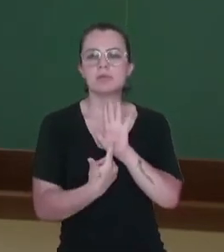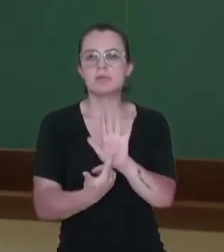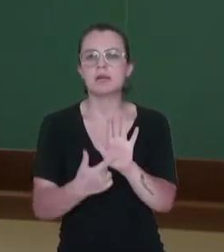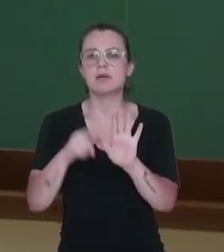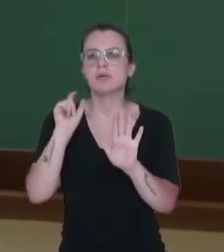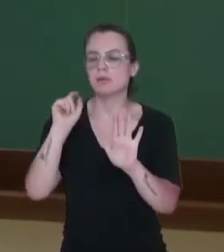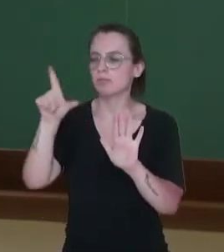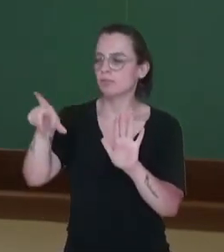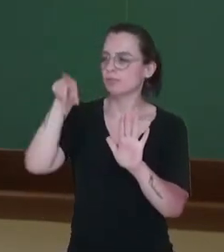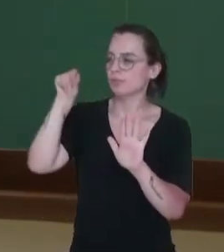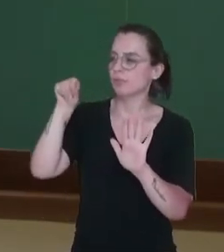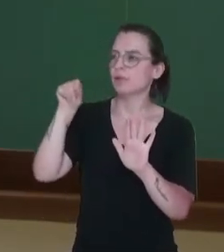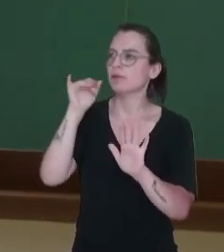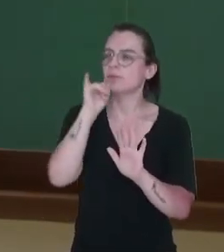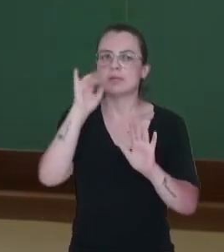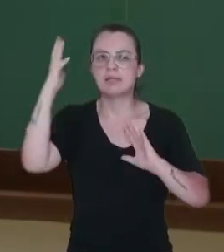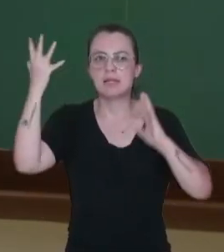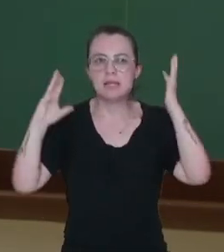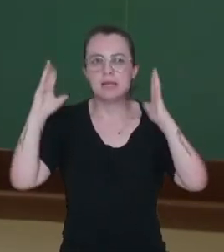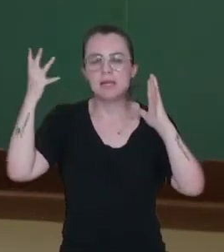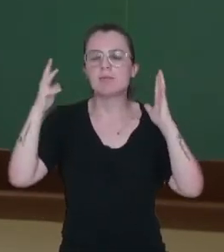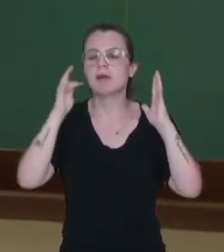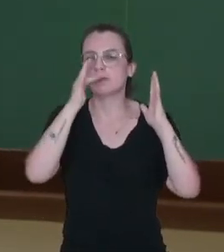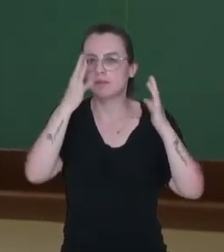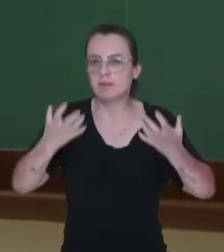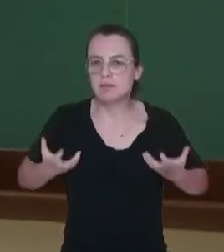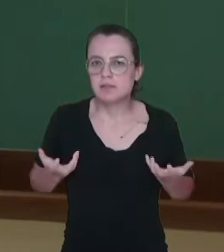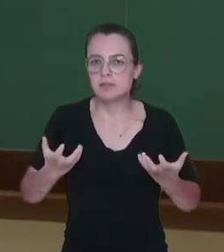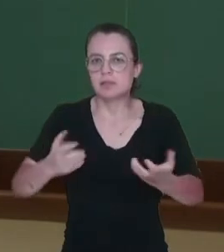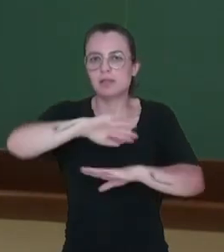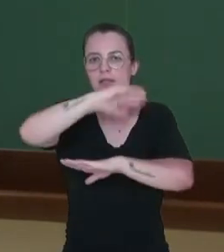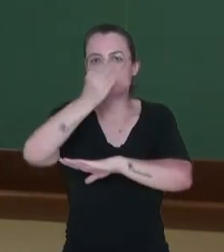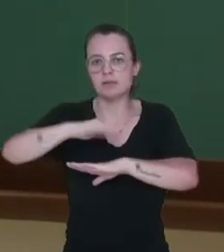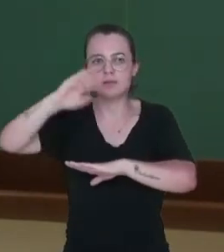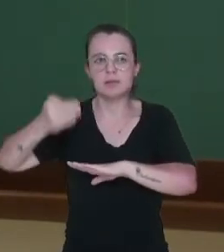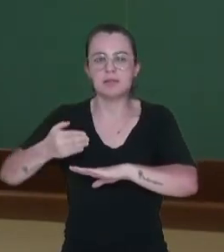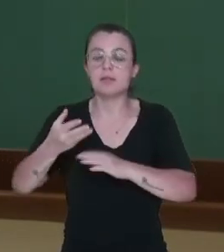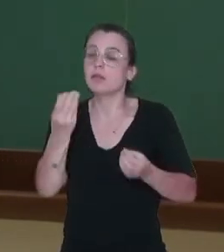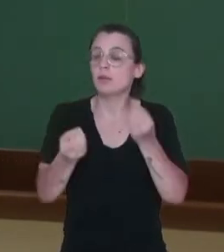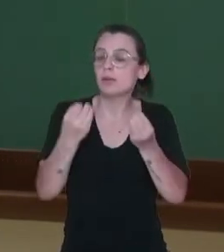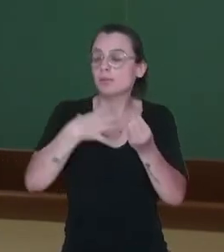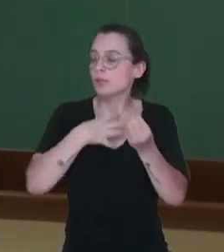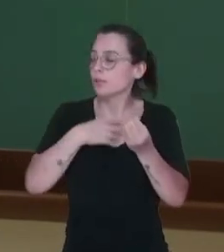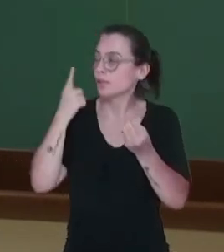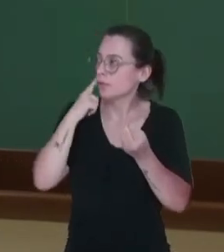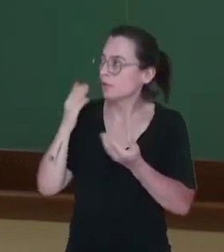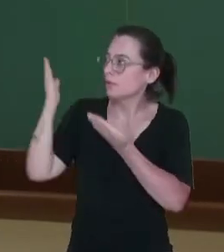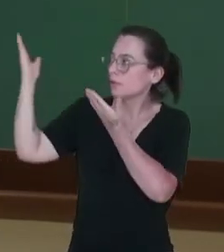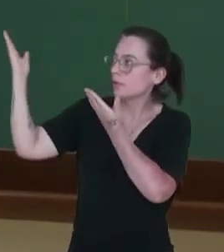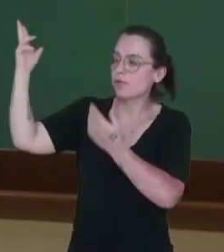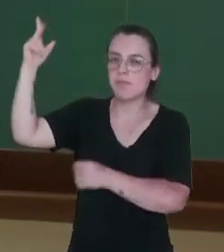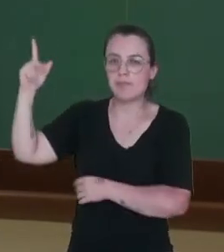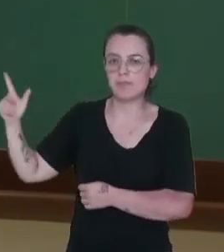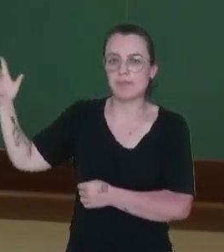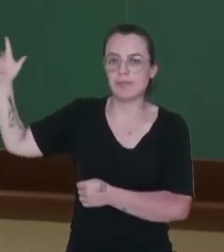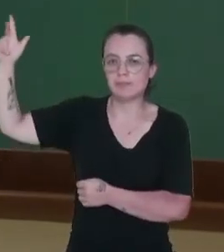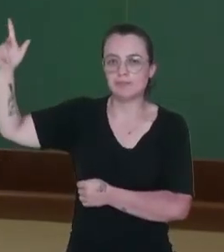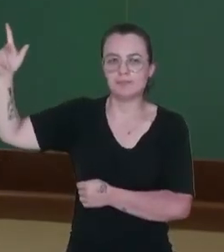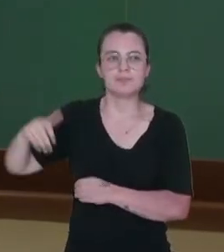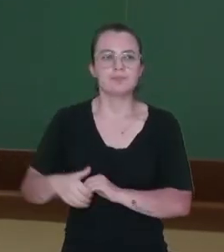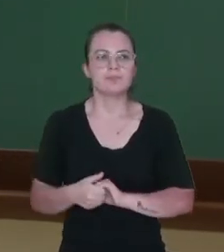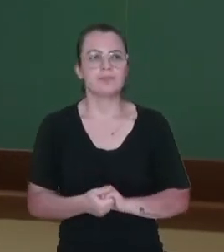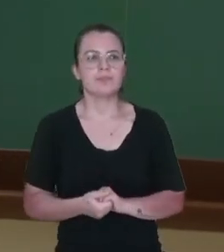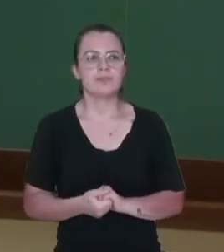critérios como clima, vegetação e o relevo. E aí, como é que ficou dividido o Brasil? Nessa regionalização ali?